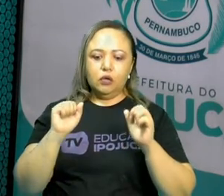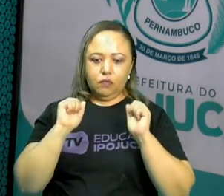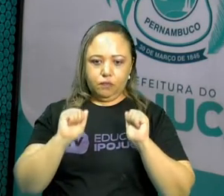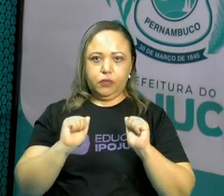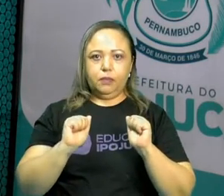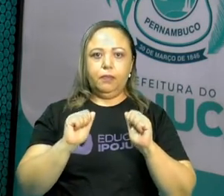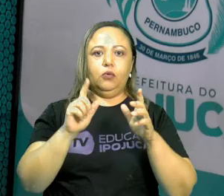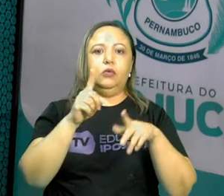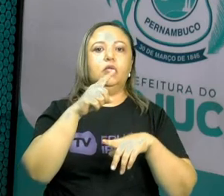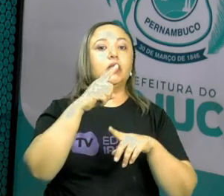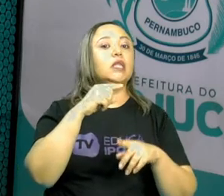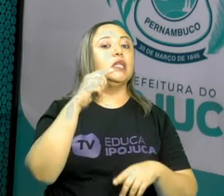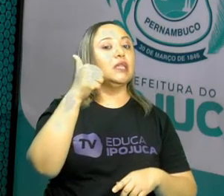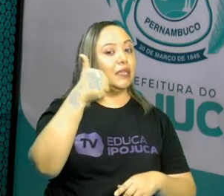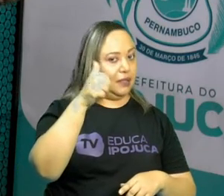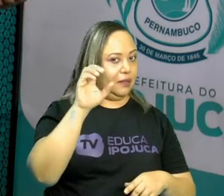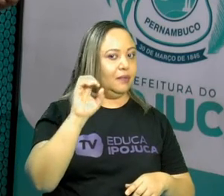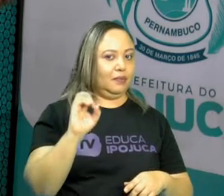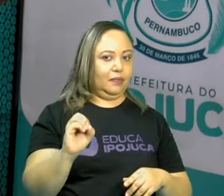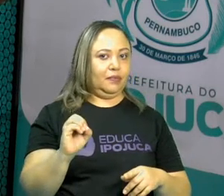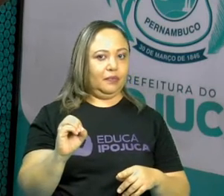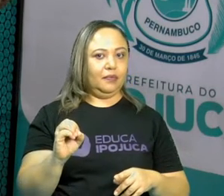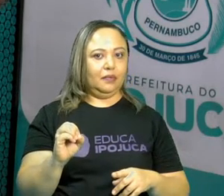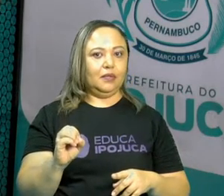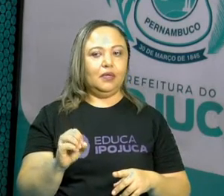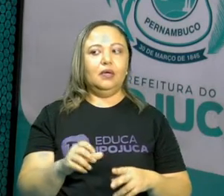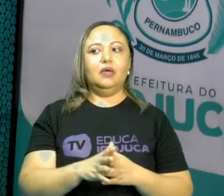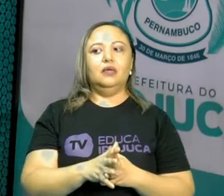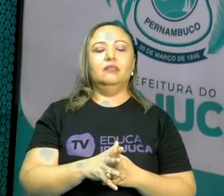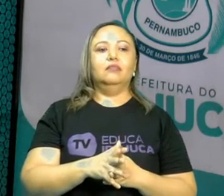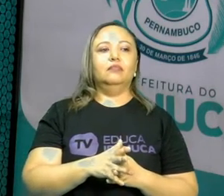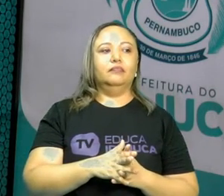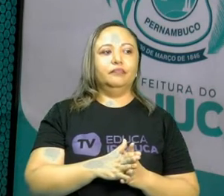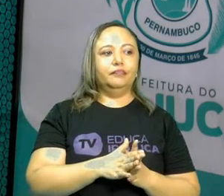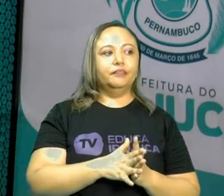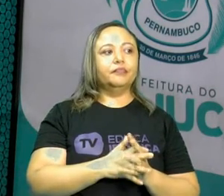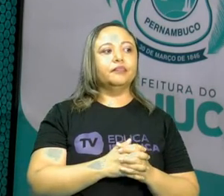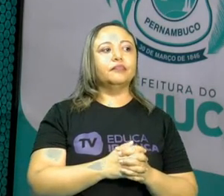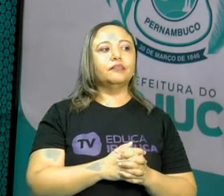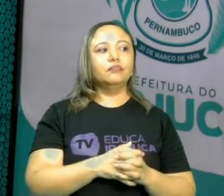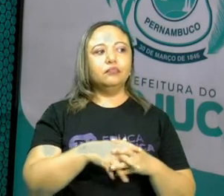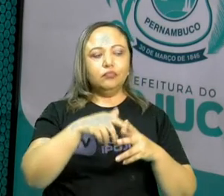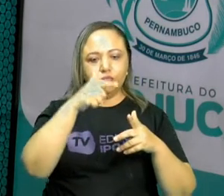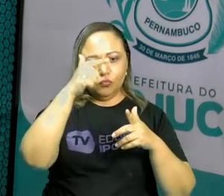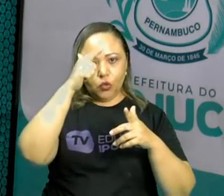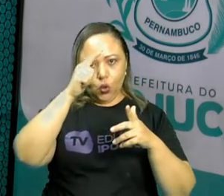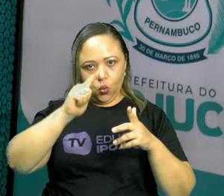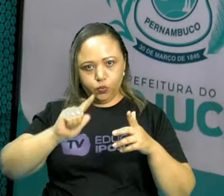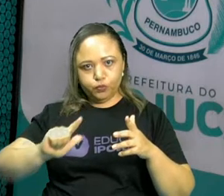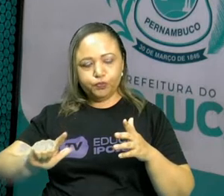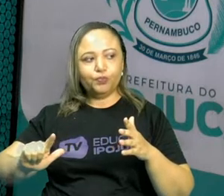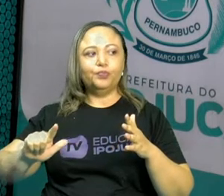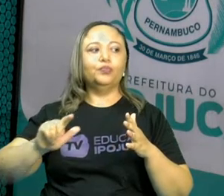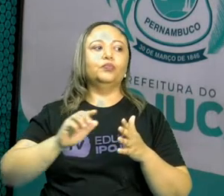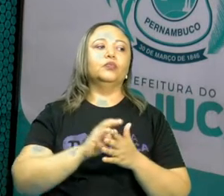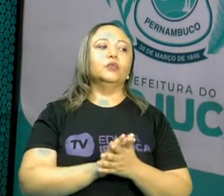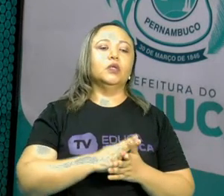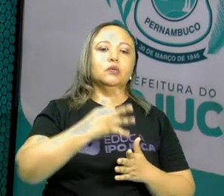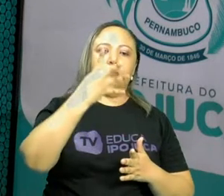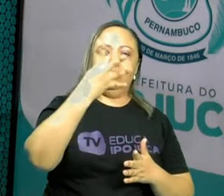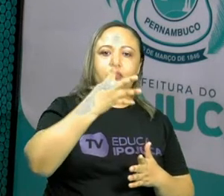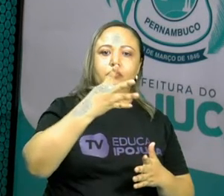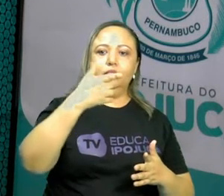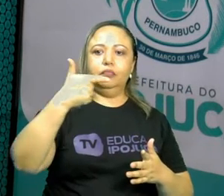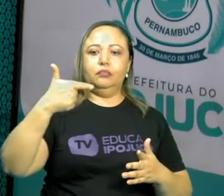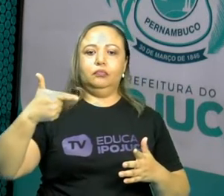2 quanto 10 podem dividir o número 20, certo? Próximo valor, 42.